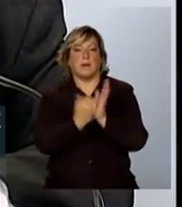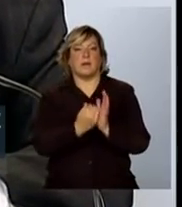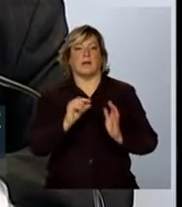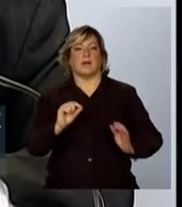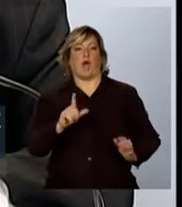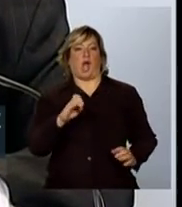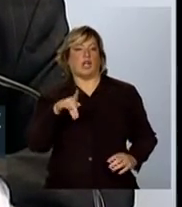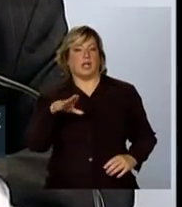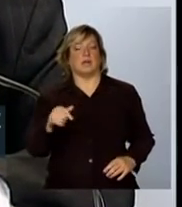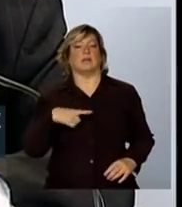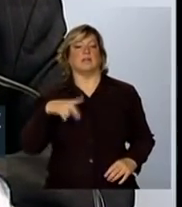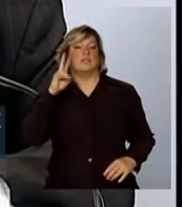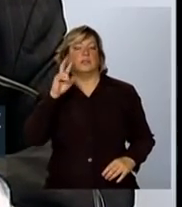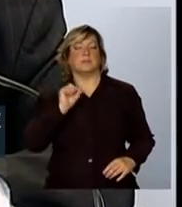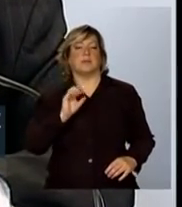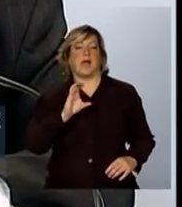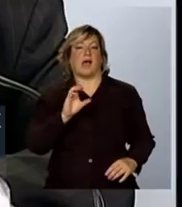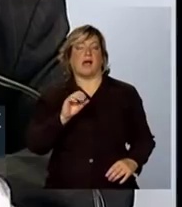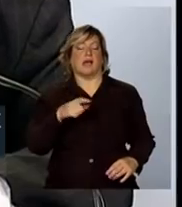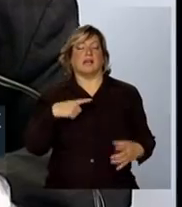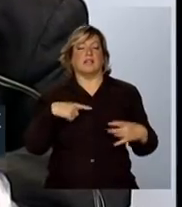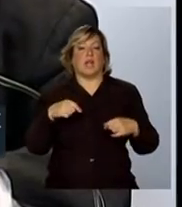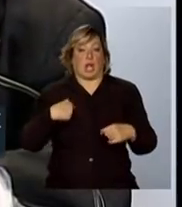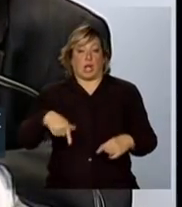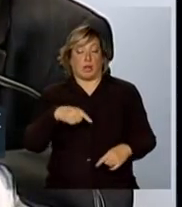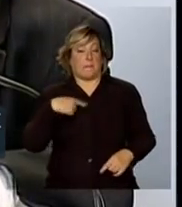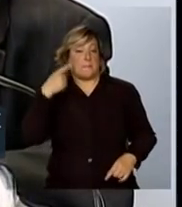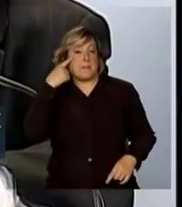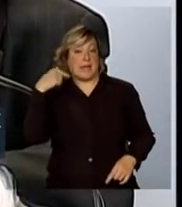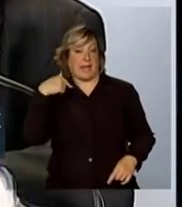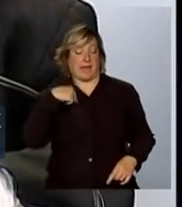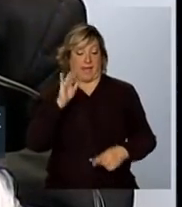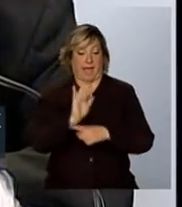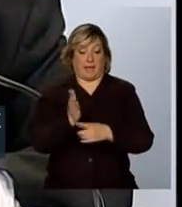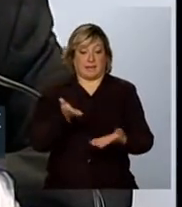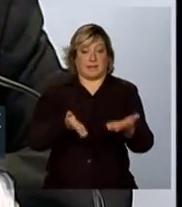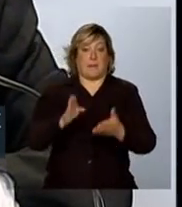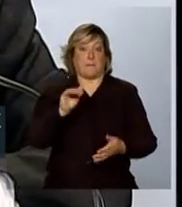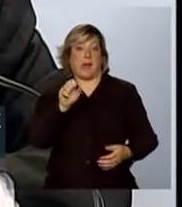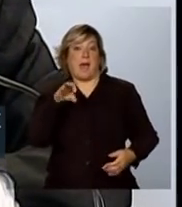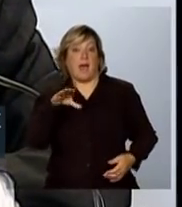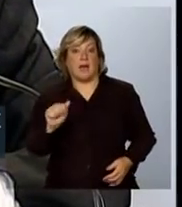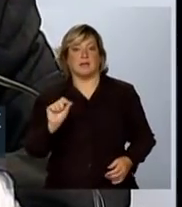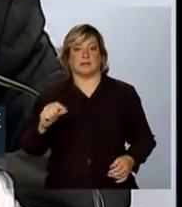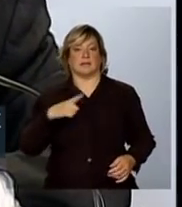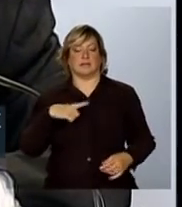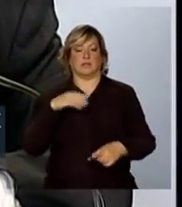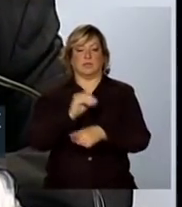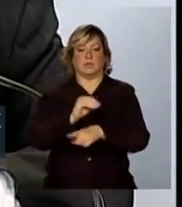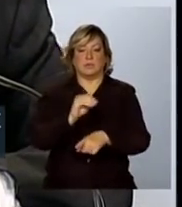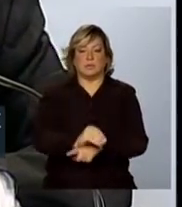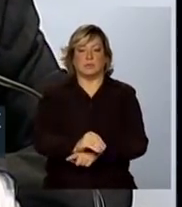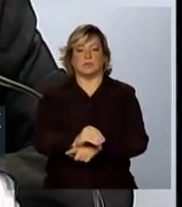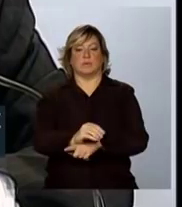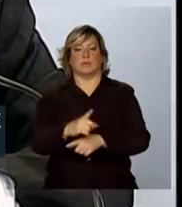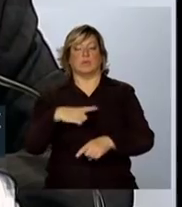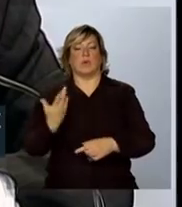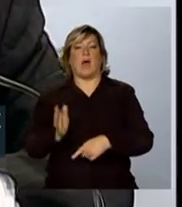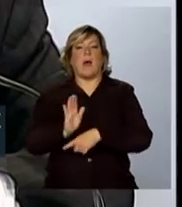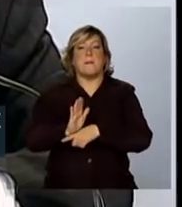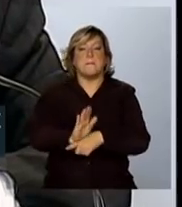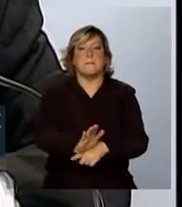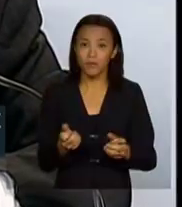em termos de caixinhas. Eu não sou a atenção básica que estou vindo prestar uma assistência e um apoio para